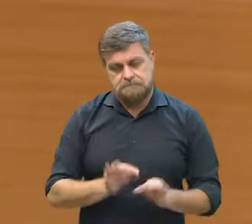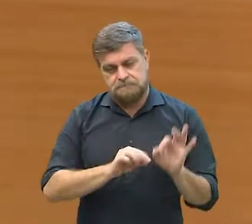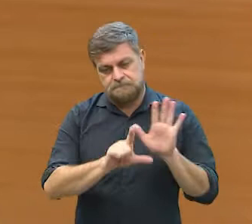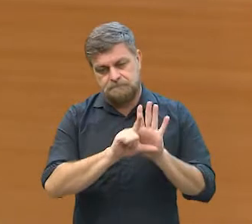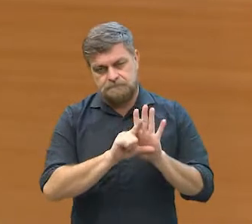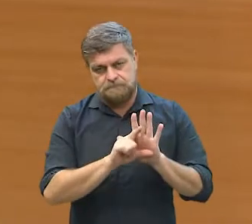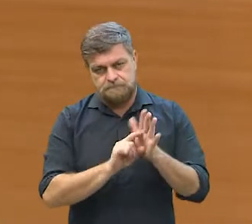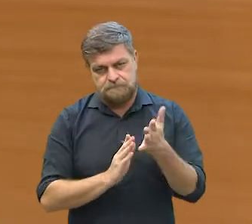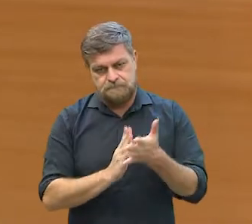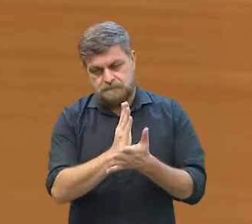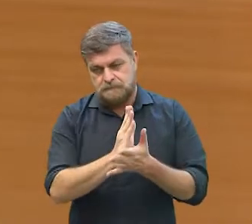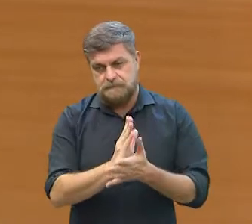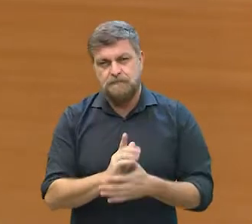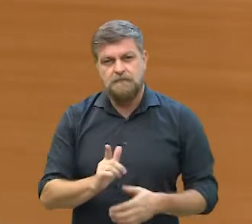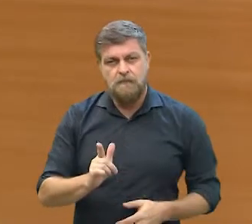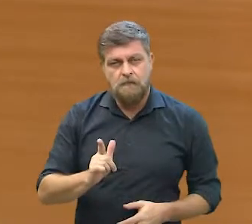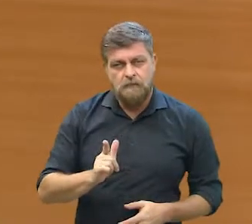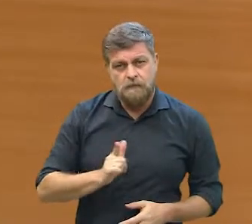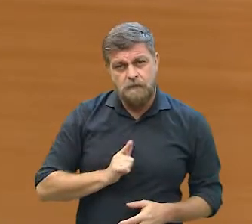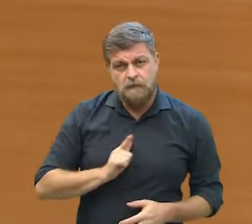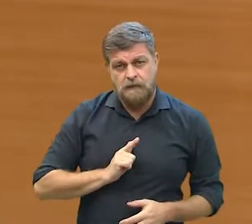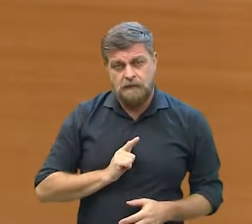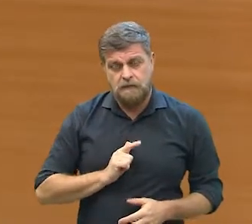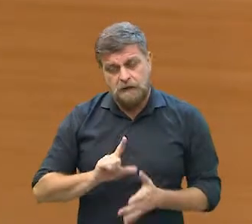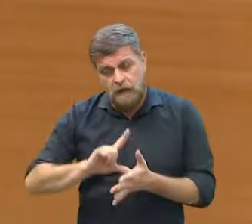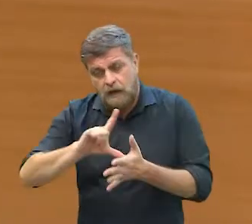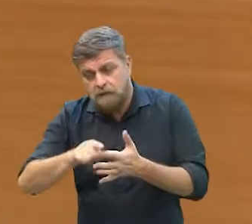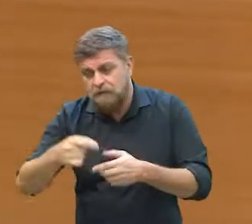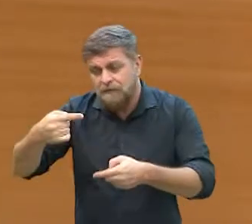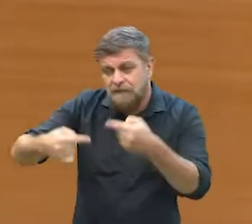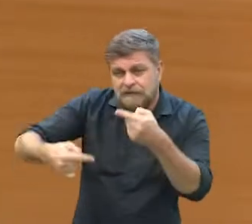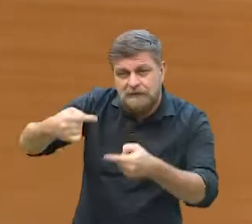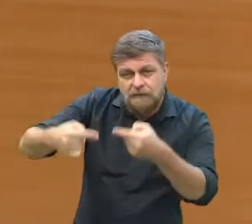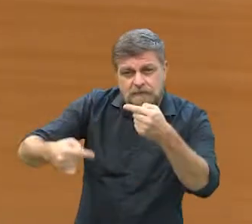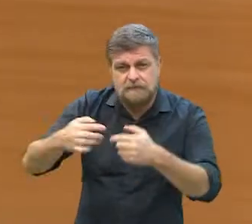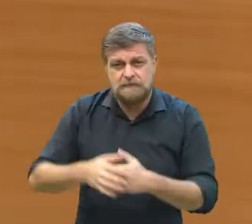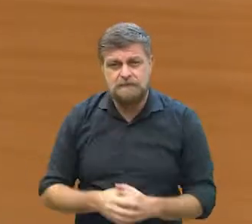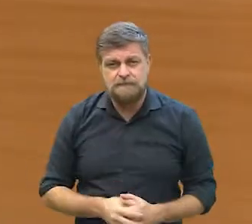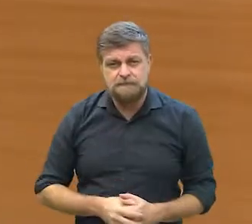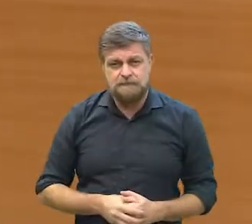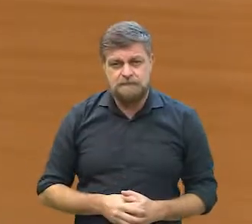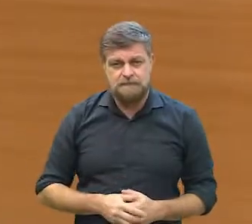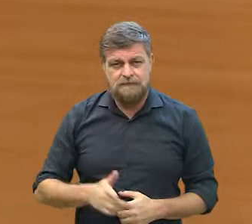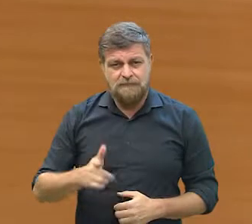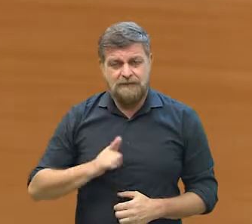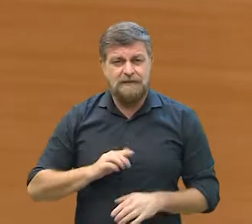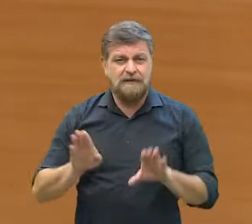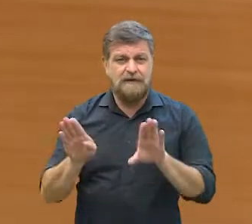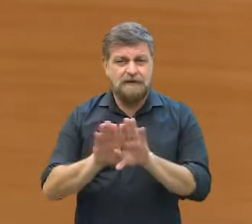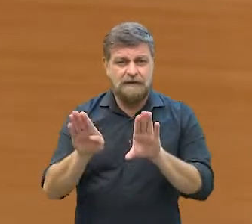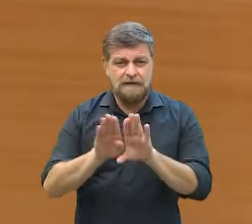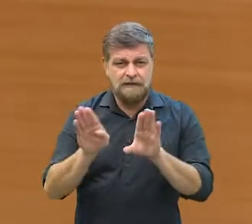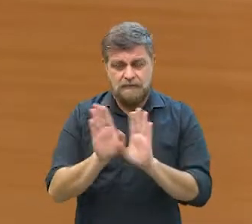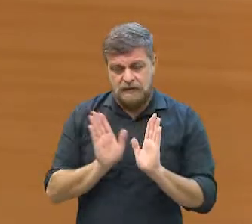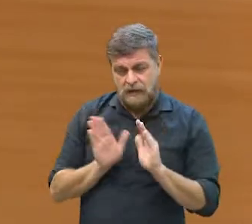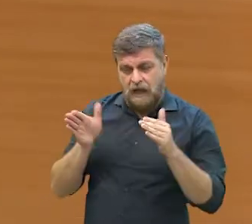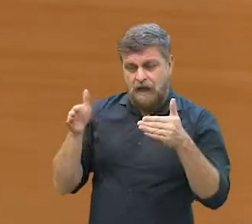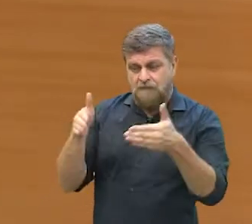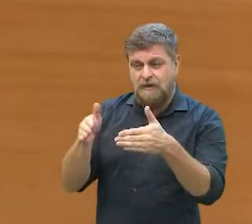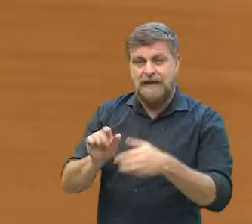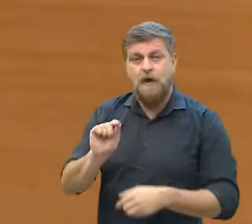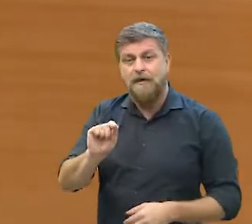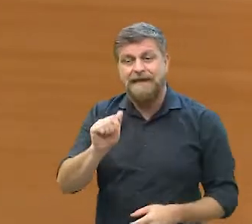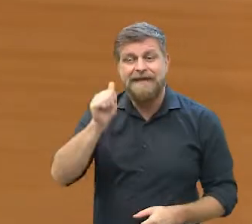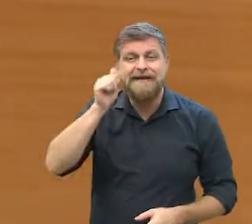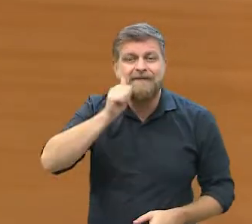projeto, dessa comissão. E aí a gente vai debater sobre isso, né? E isso tem uma questão também, um olhar específico sobre